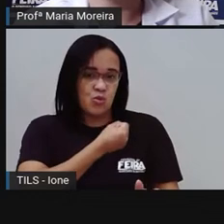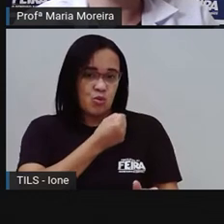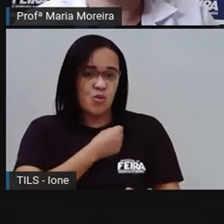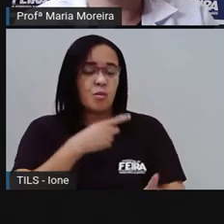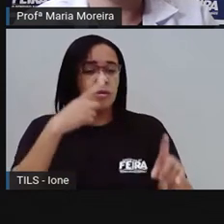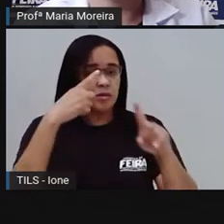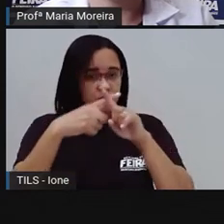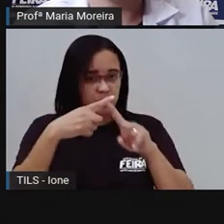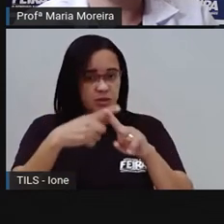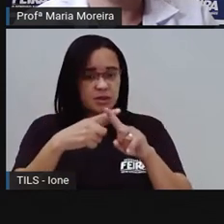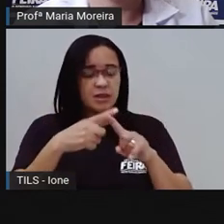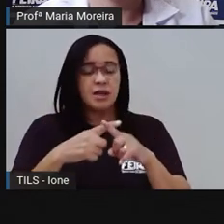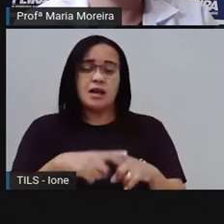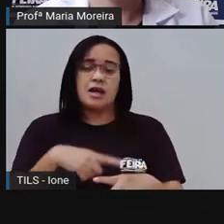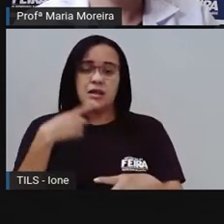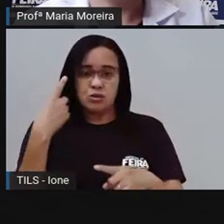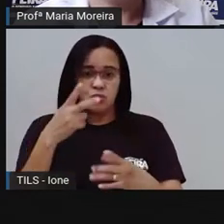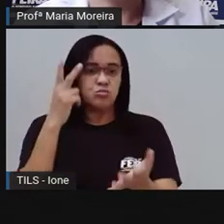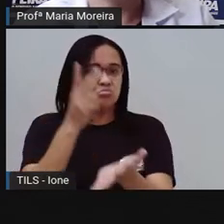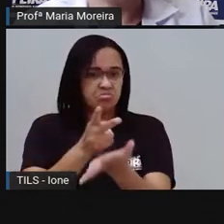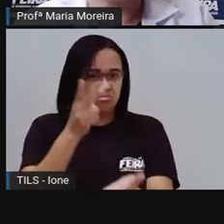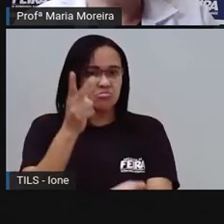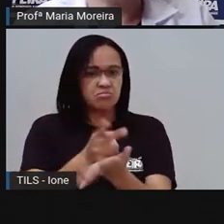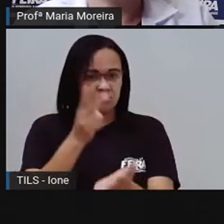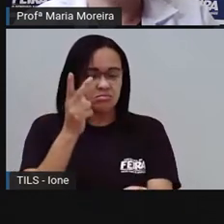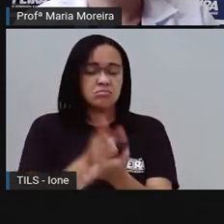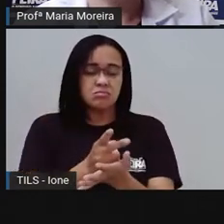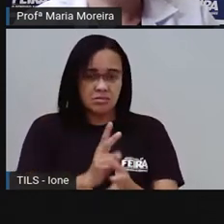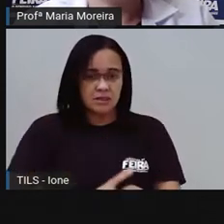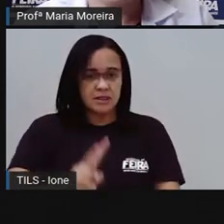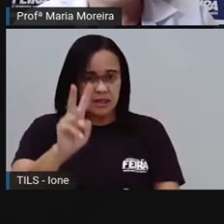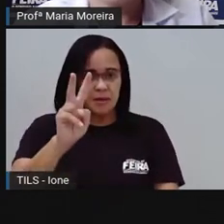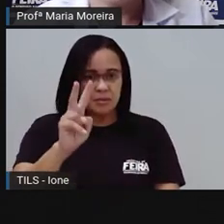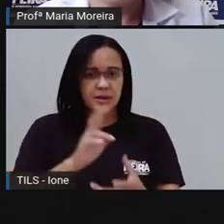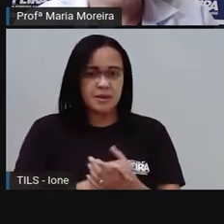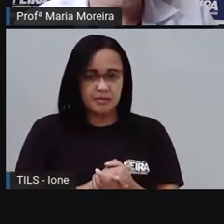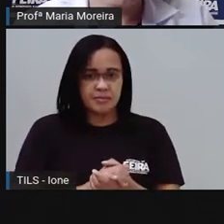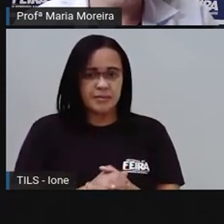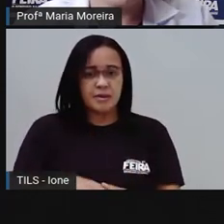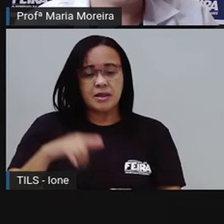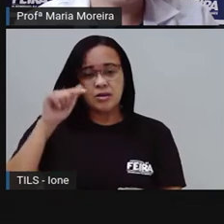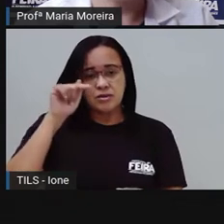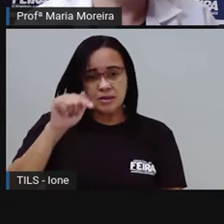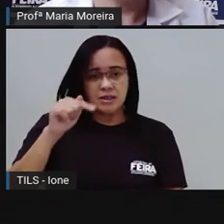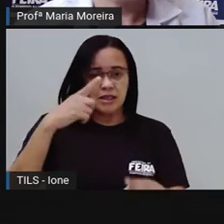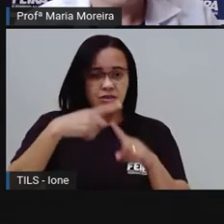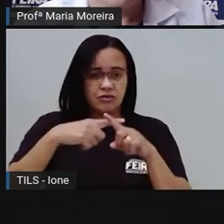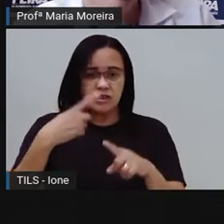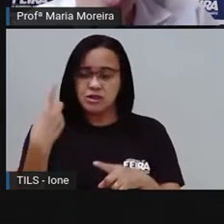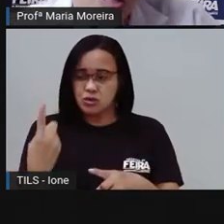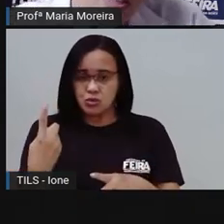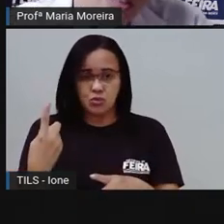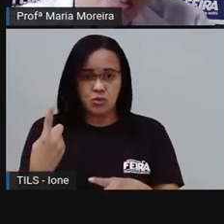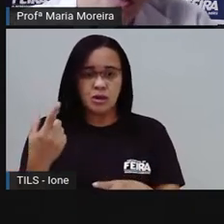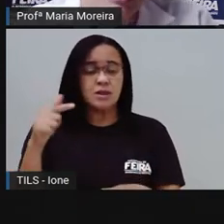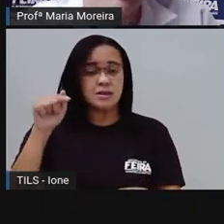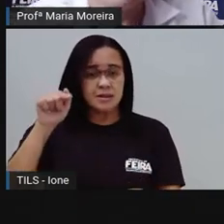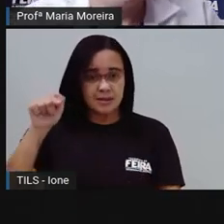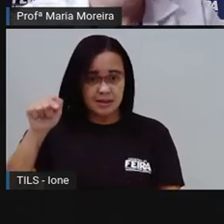Então, se tem sete aqui multiplicando um, aqui será quanto? Sete. Vamos para o de baixo agora. Ó.